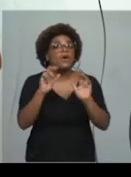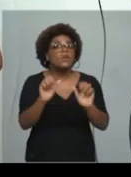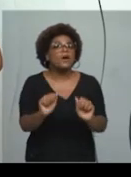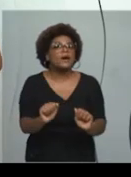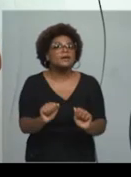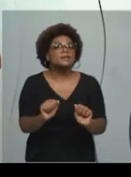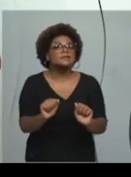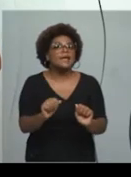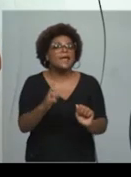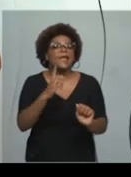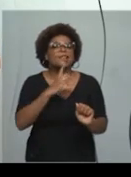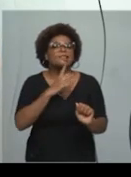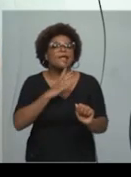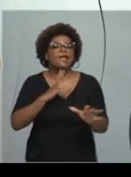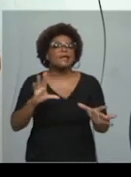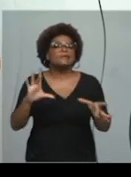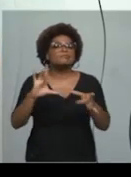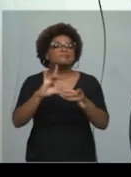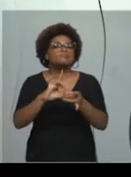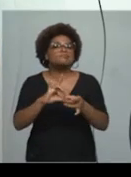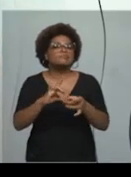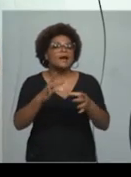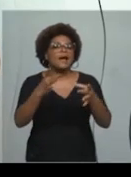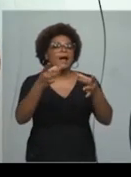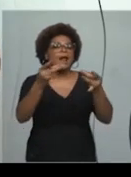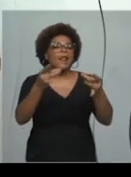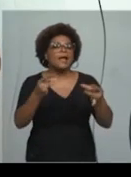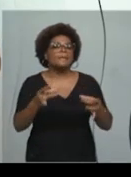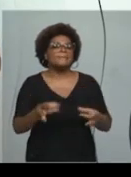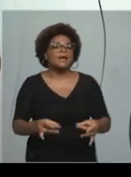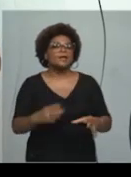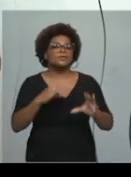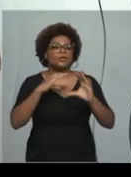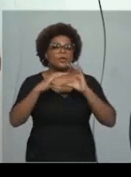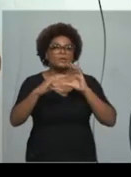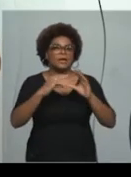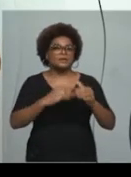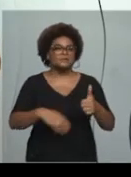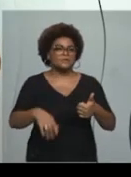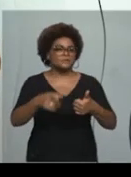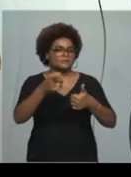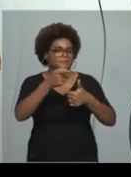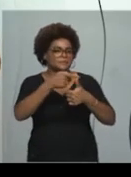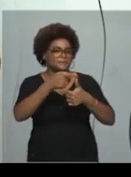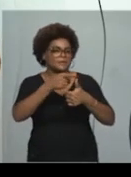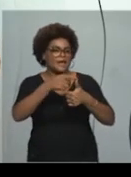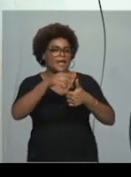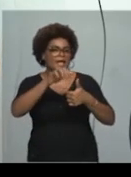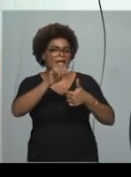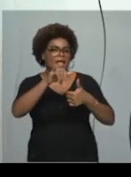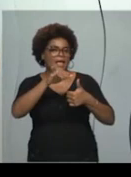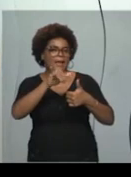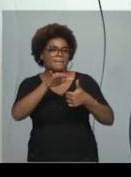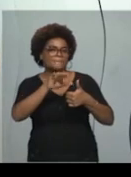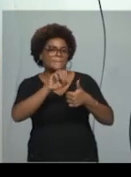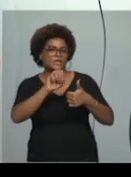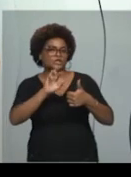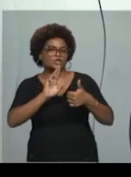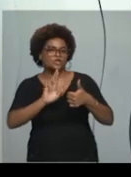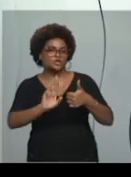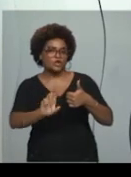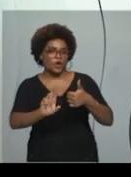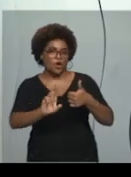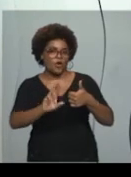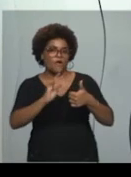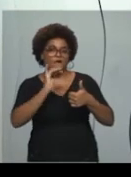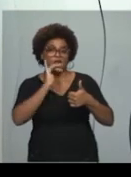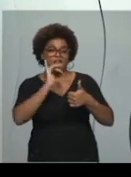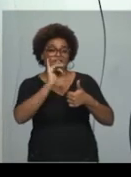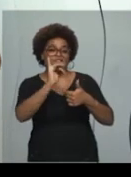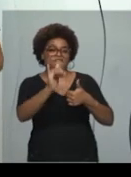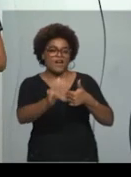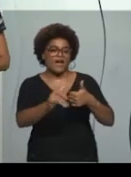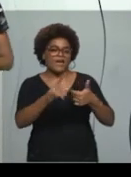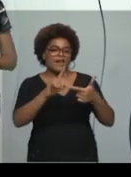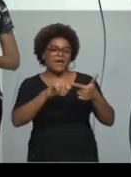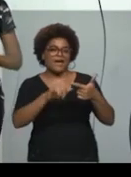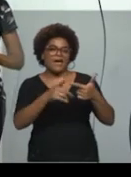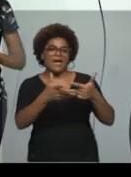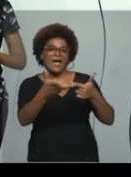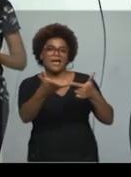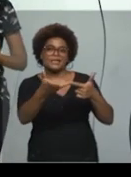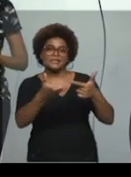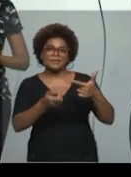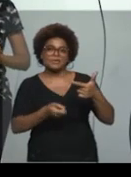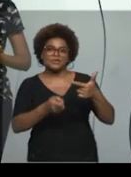comunicação. Vamos lembrar? Emissor, aquele que produz, receptor, aquele que recebe,